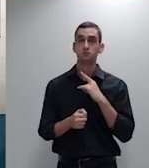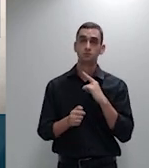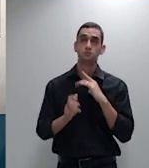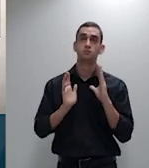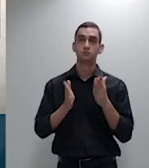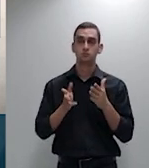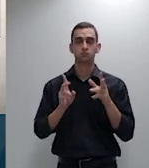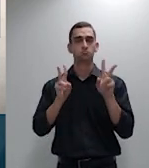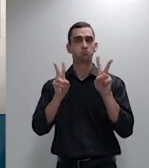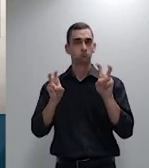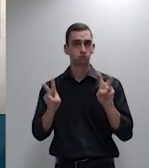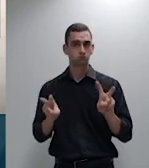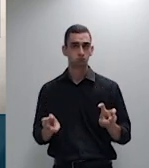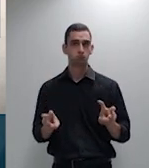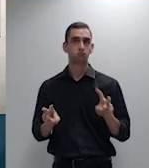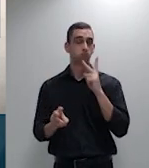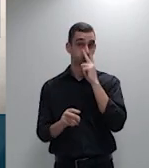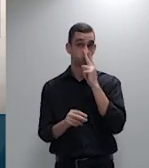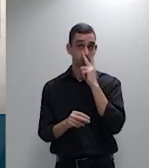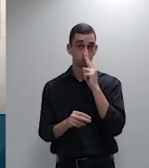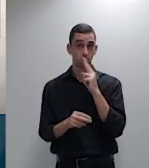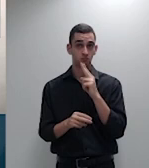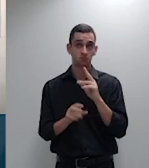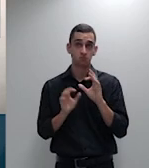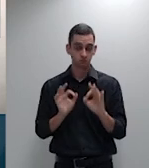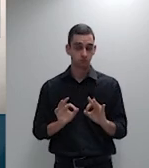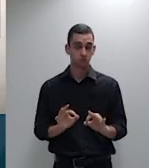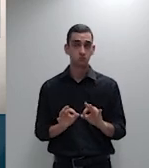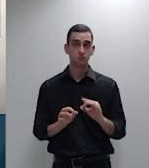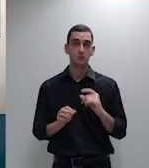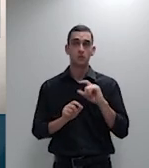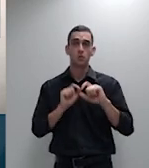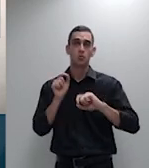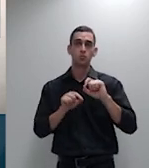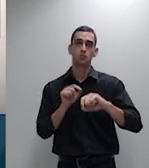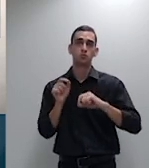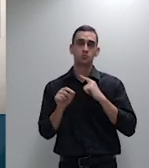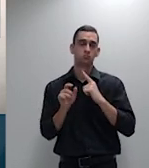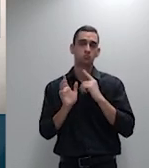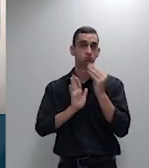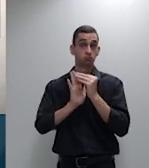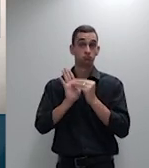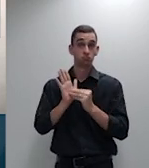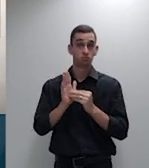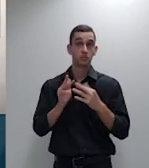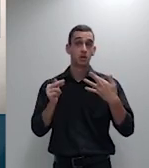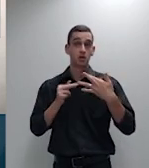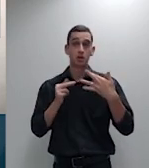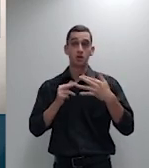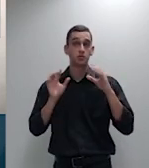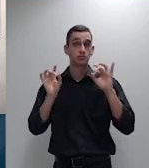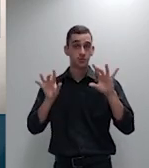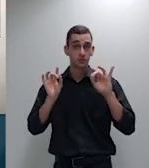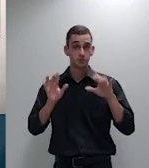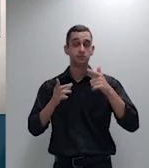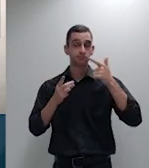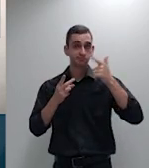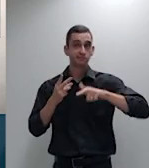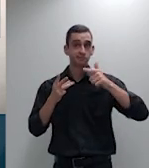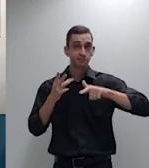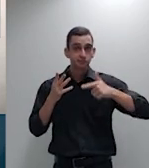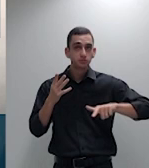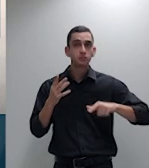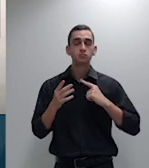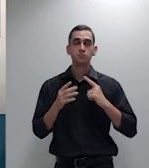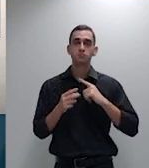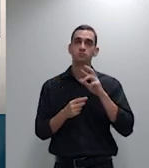importador neste recurso repetitivo em RDF é